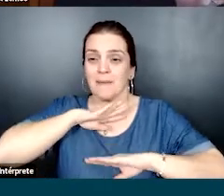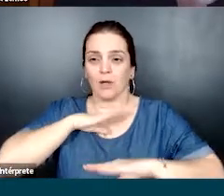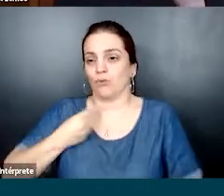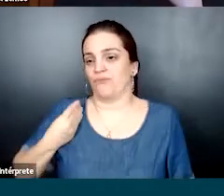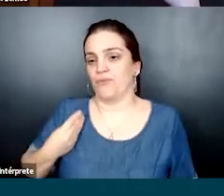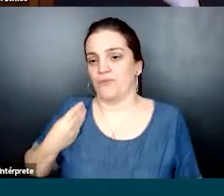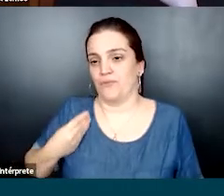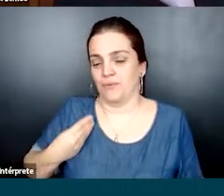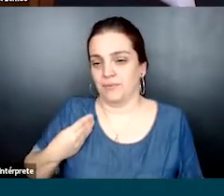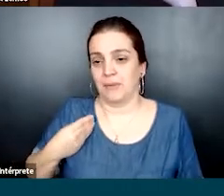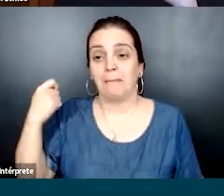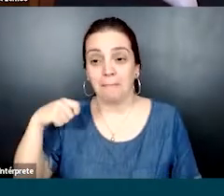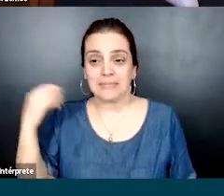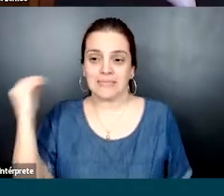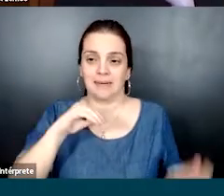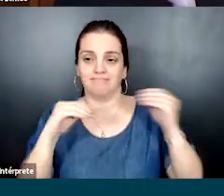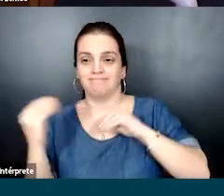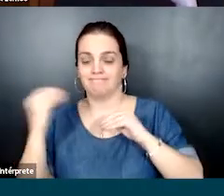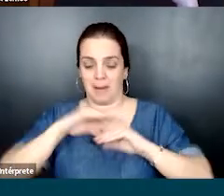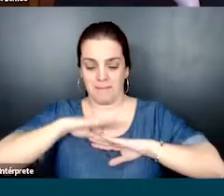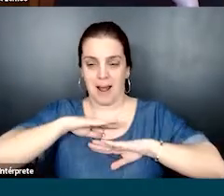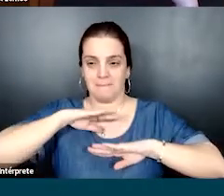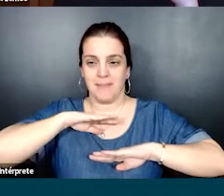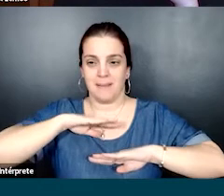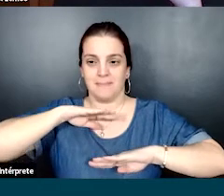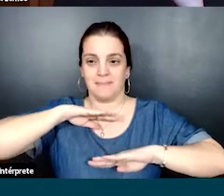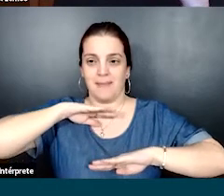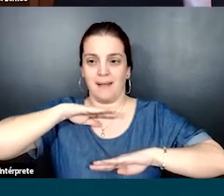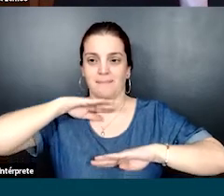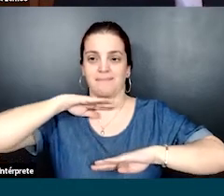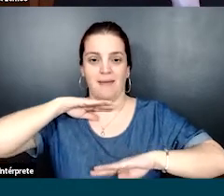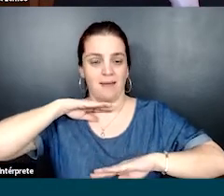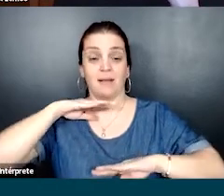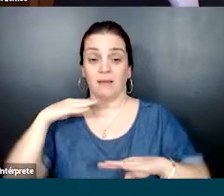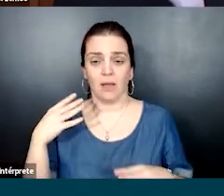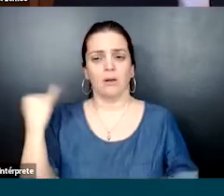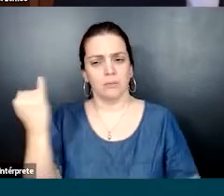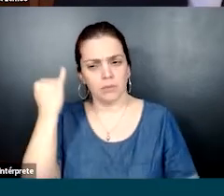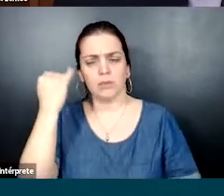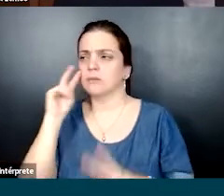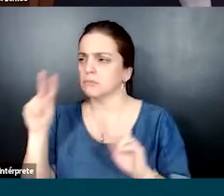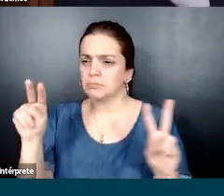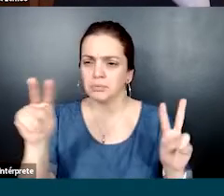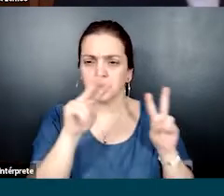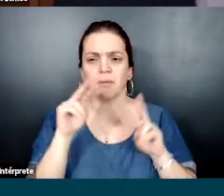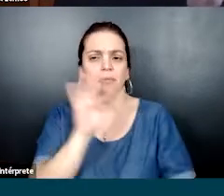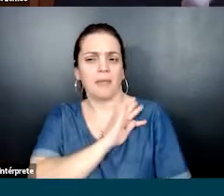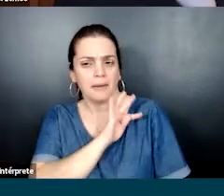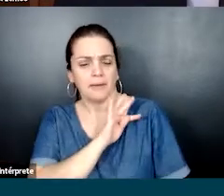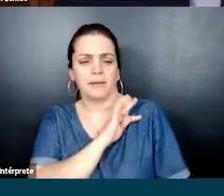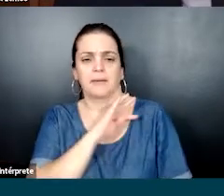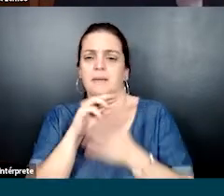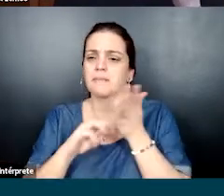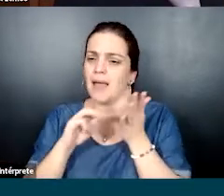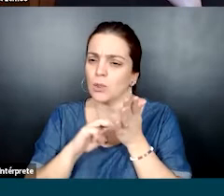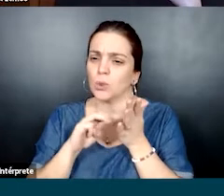vivo. Então, sendo vivo, ele precisa ser alimentado constantemente, né? E manter esse repertório em constante evolução com esses métodos,